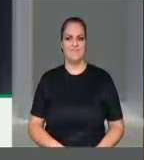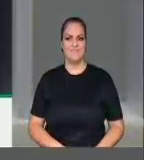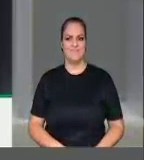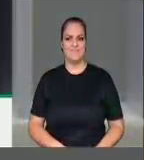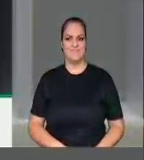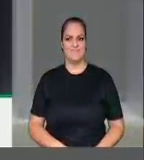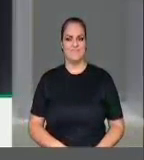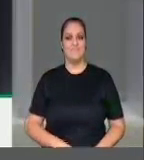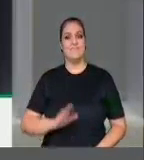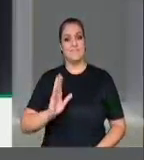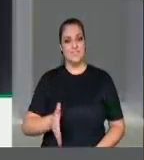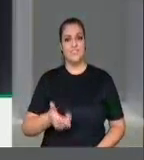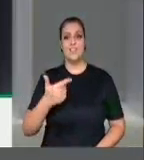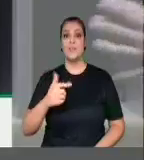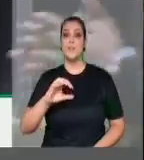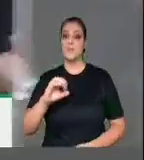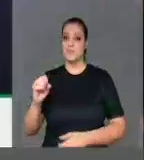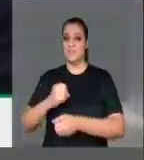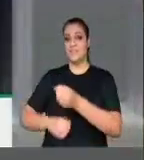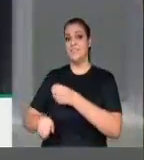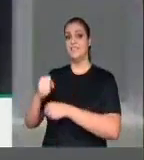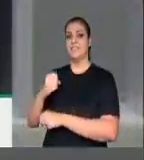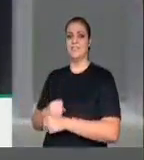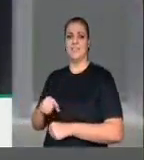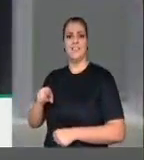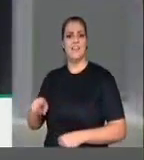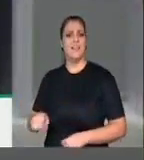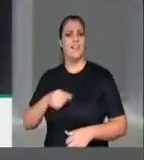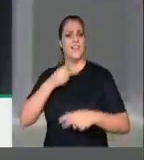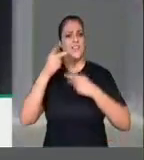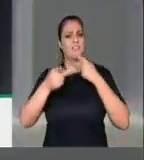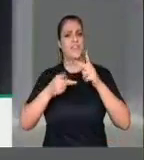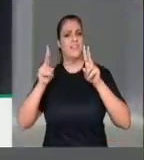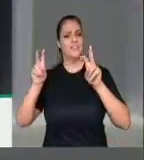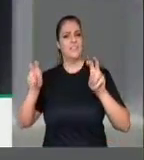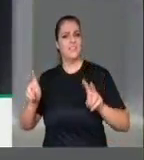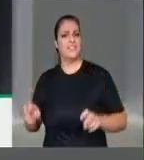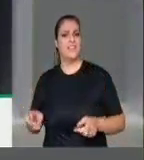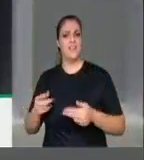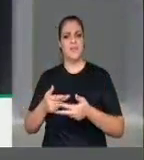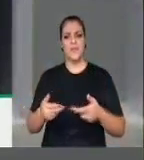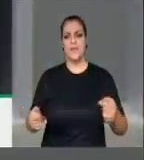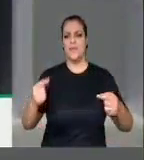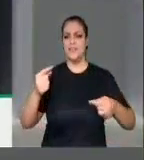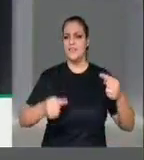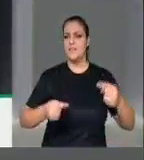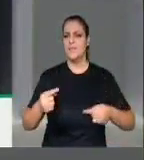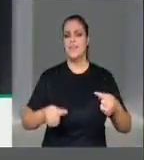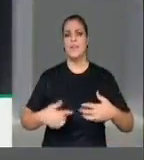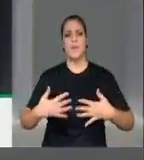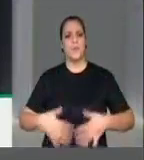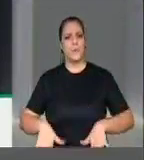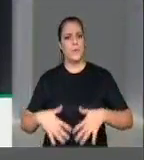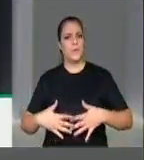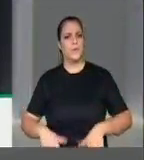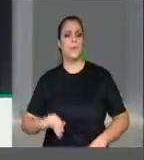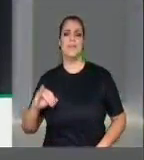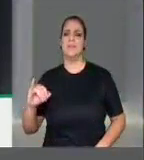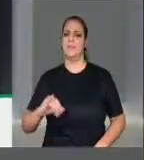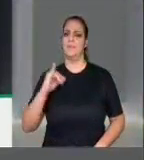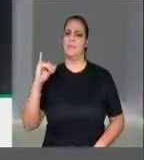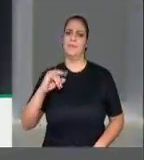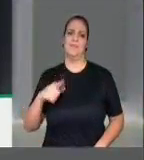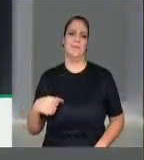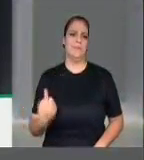Que há 200 anos já trouxe para discutir e implementar um tema tão caro